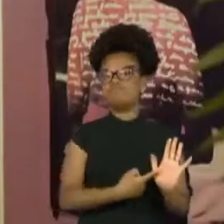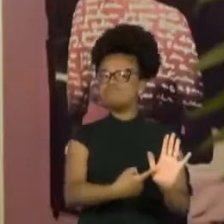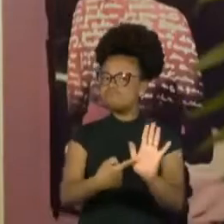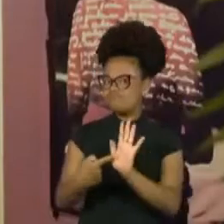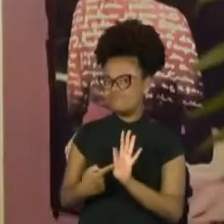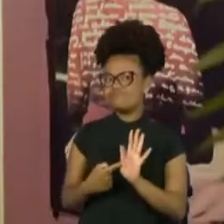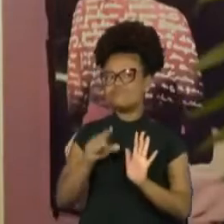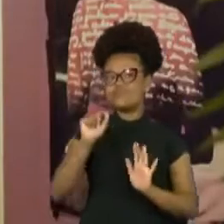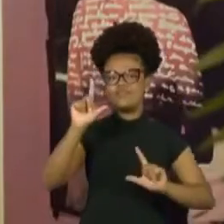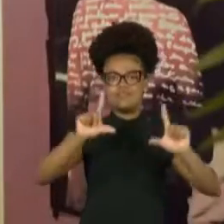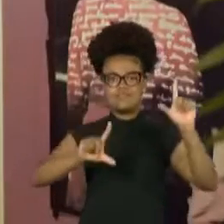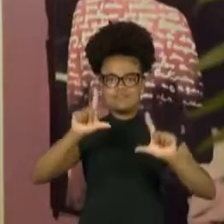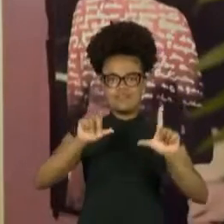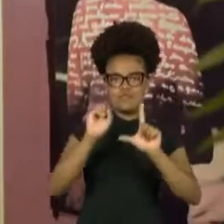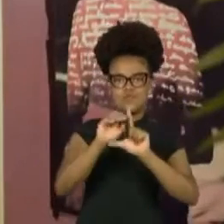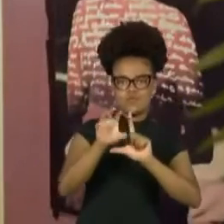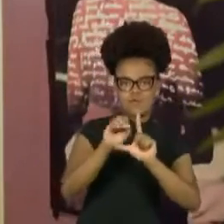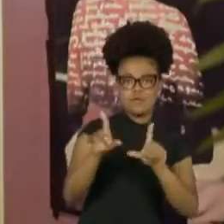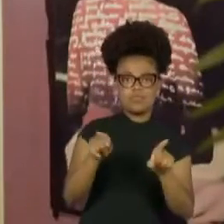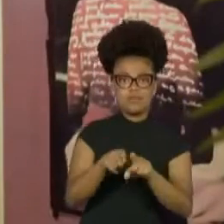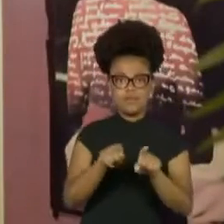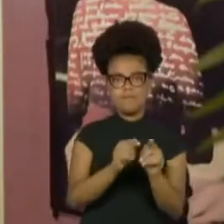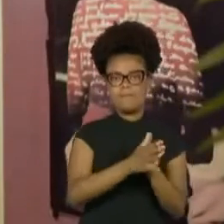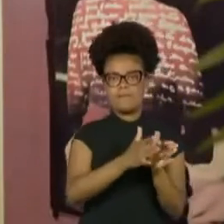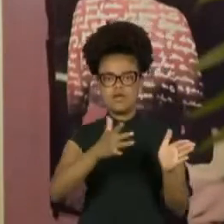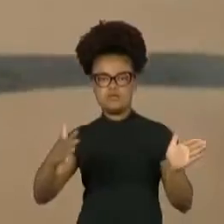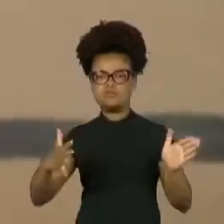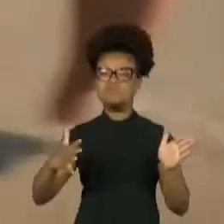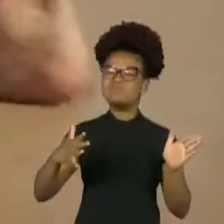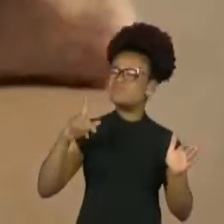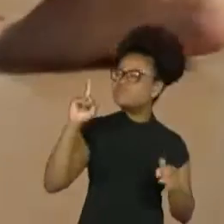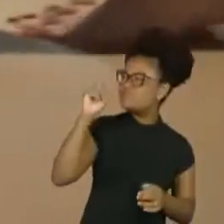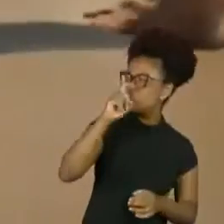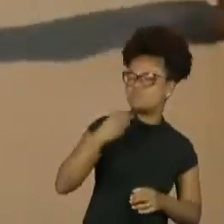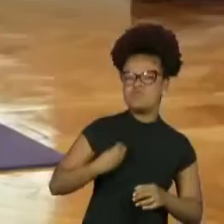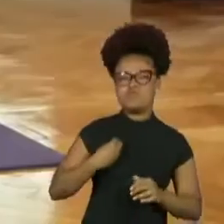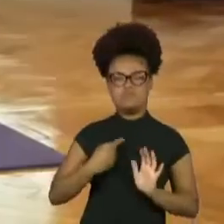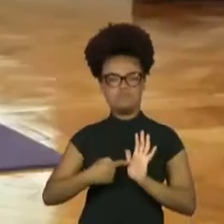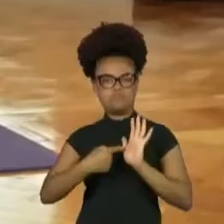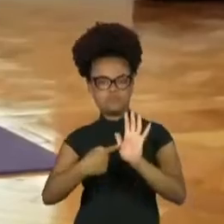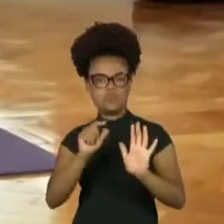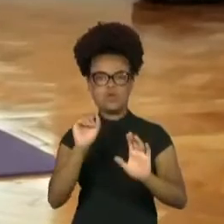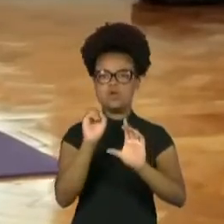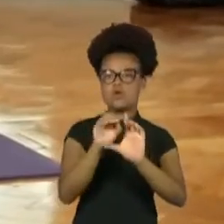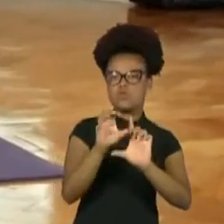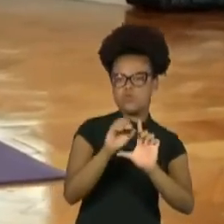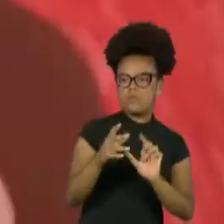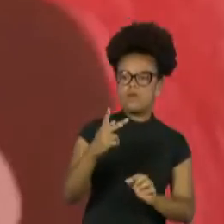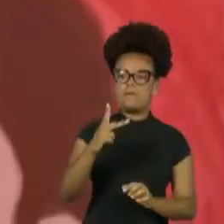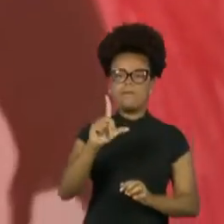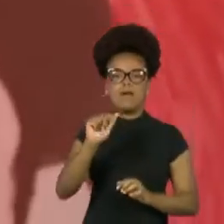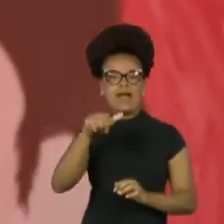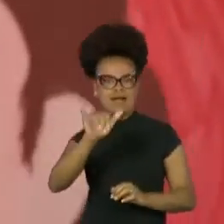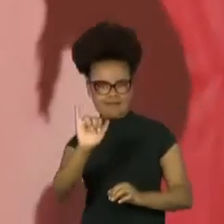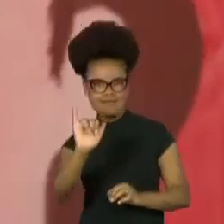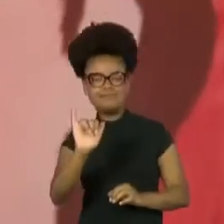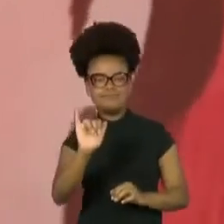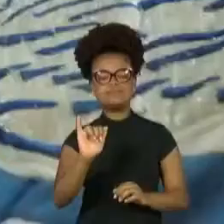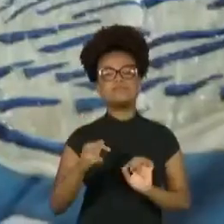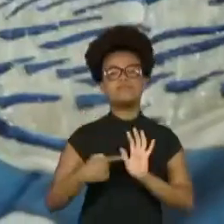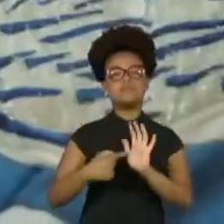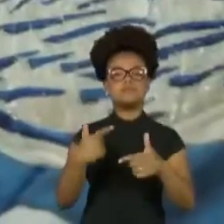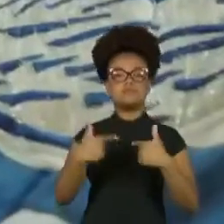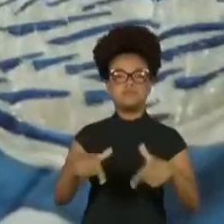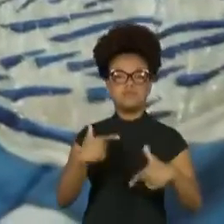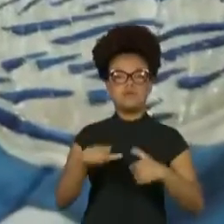Prateados, a vida em tempos de madureza, para a Globoplay, onde reflete sobre questões como trabalho, rotina, a